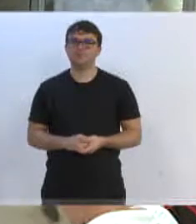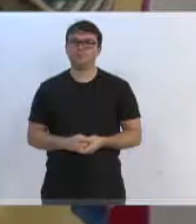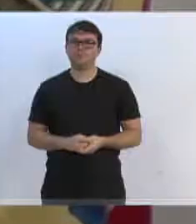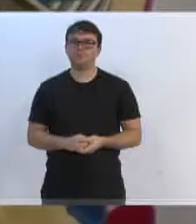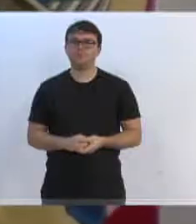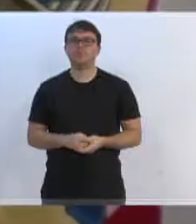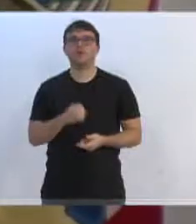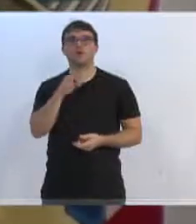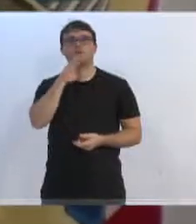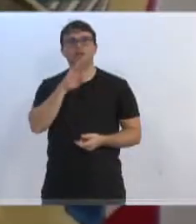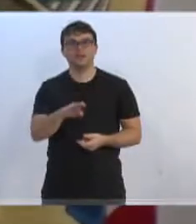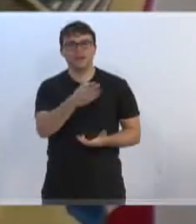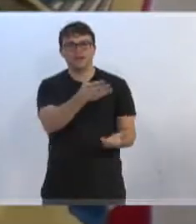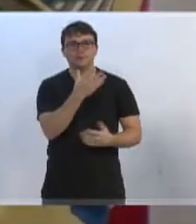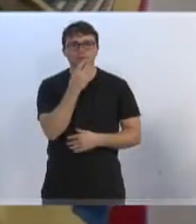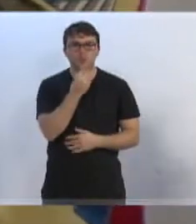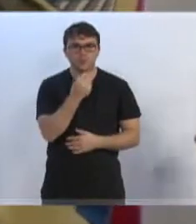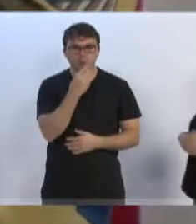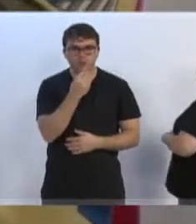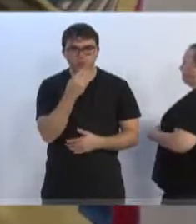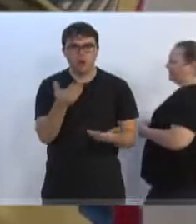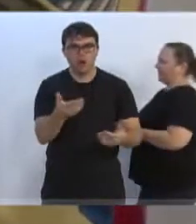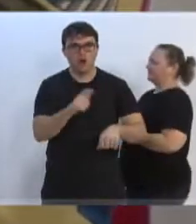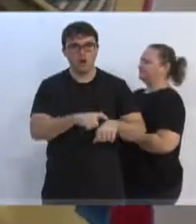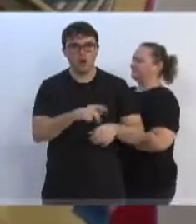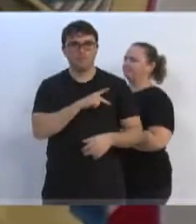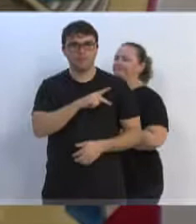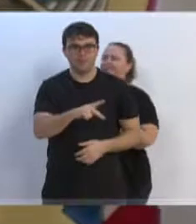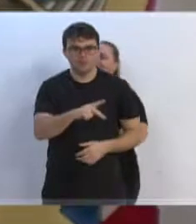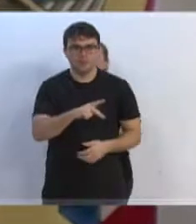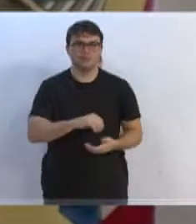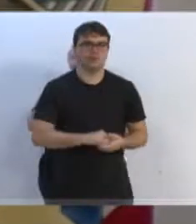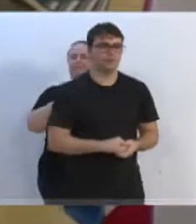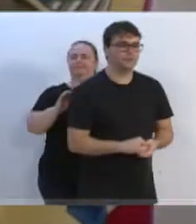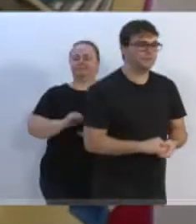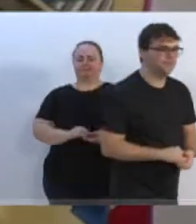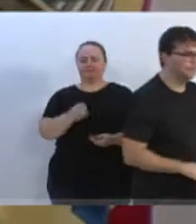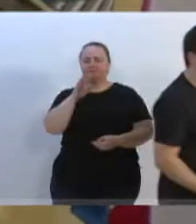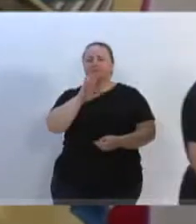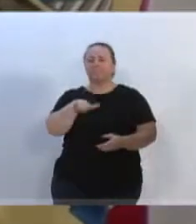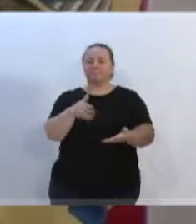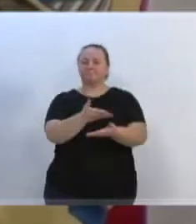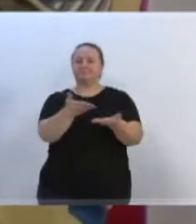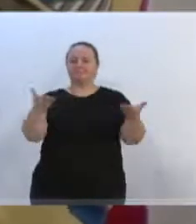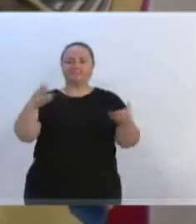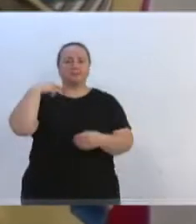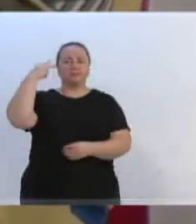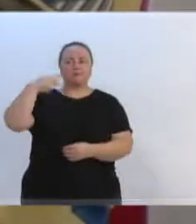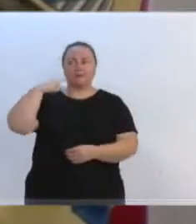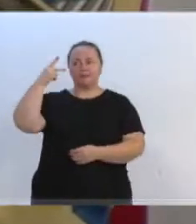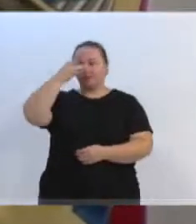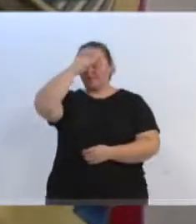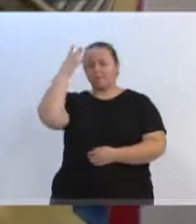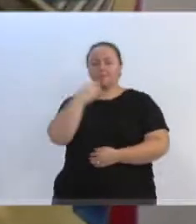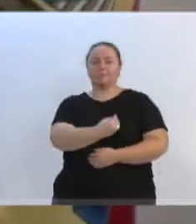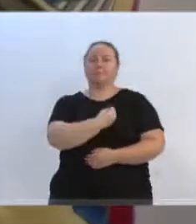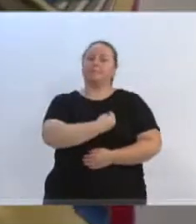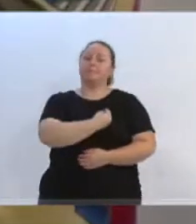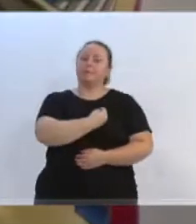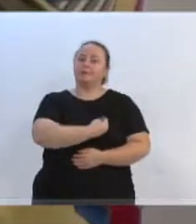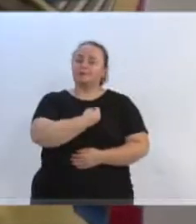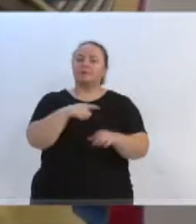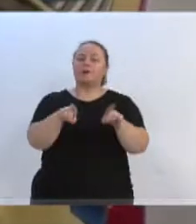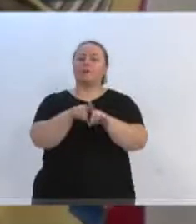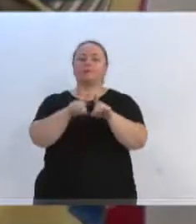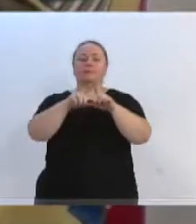Boa tarde, vereador Bruno Cunha, que ora preside os trabalhos da mesa. Boa tarde, senhores vereadores, público que nos assiste aqui e nas